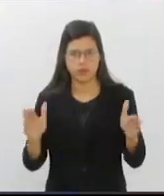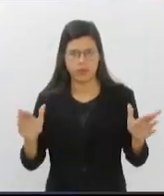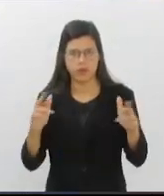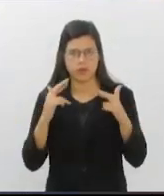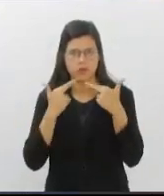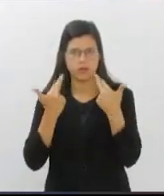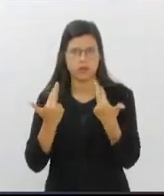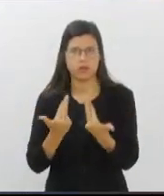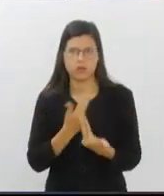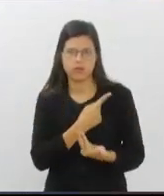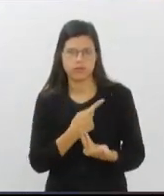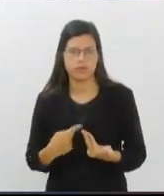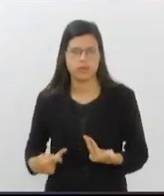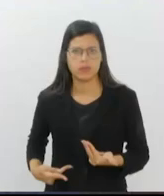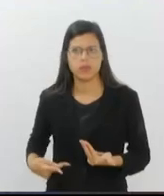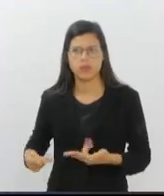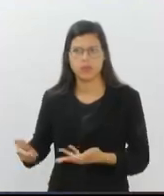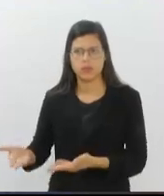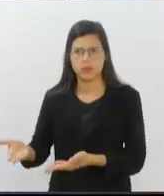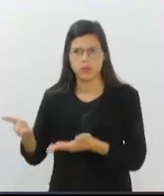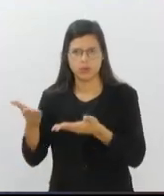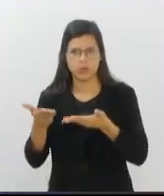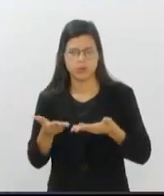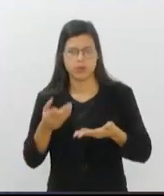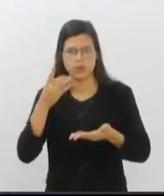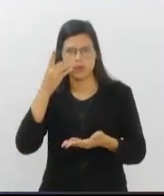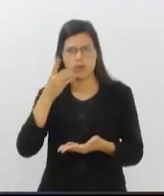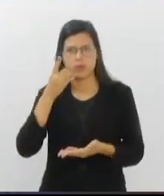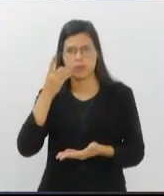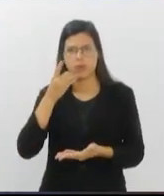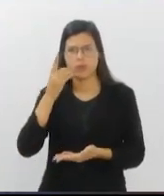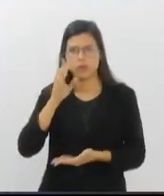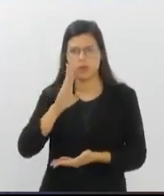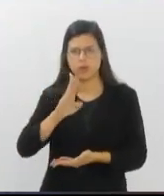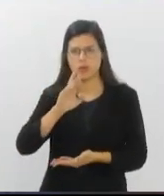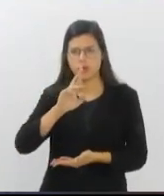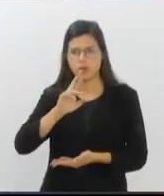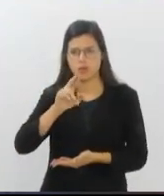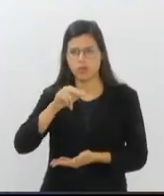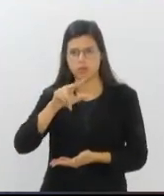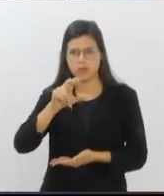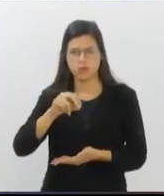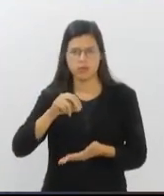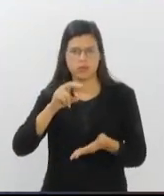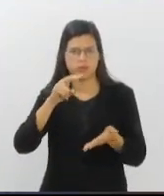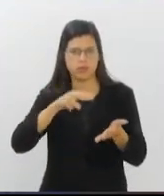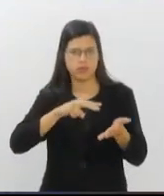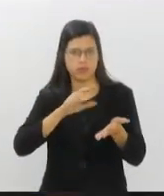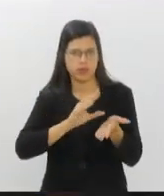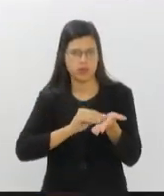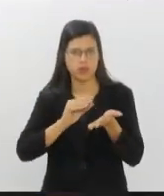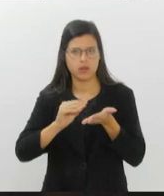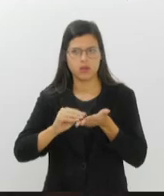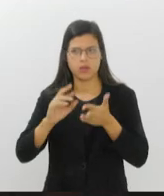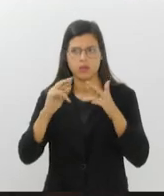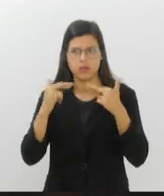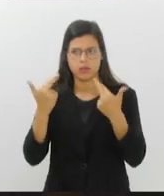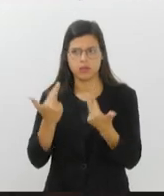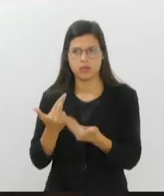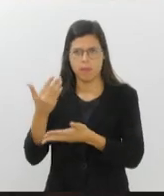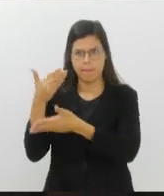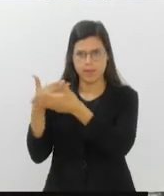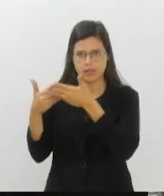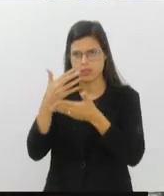sessão. A presidência convida o nobre deputado Bruno para fazer a leitura da sessão da ata anterior.